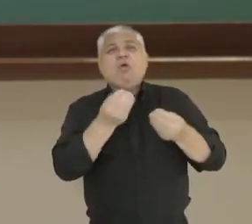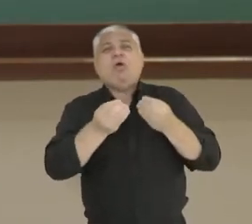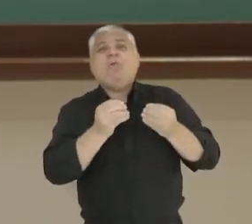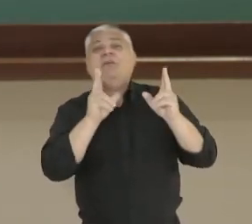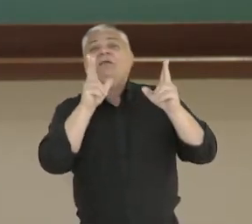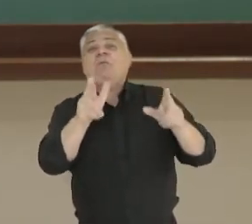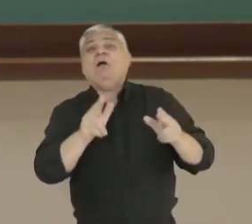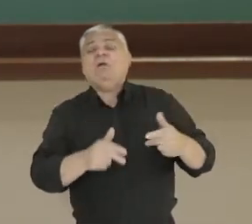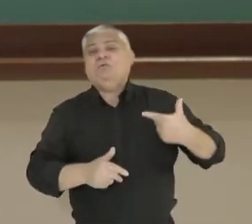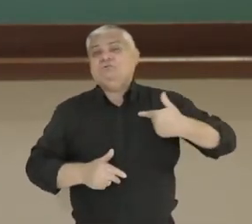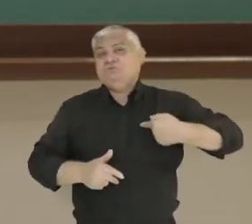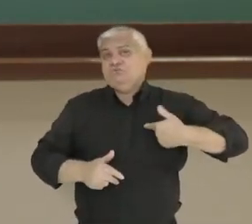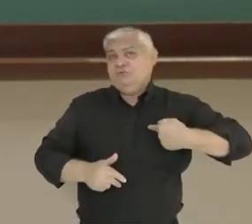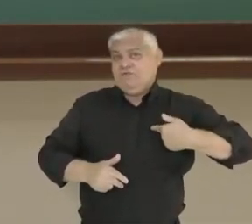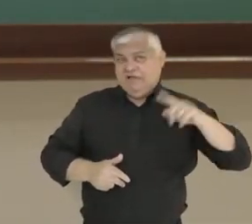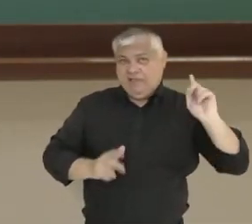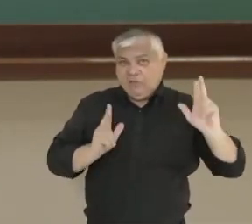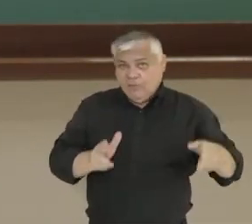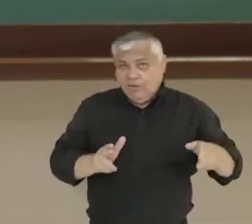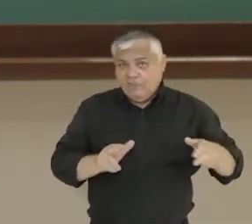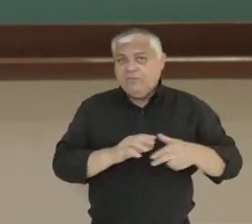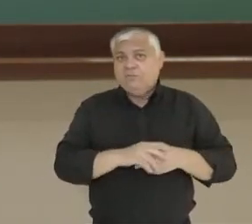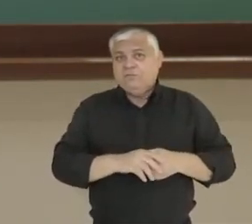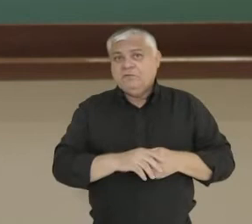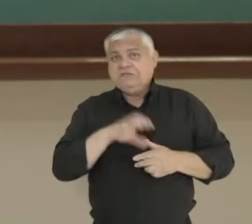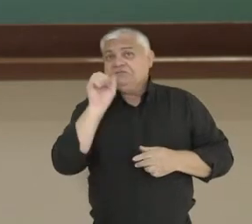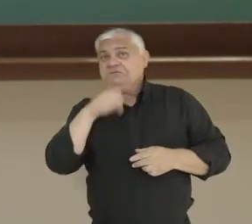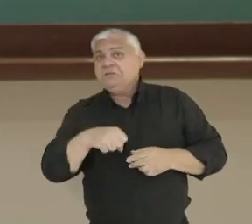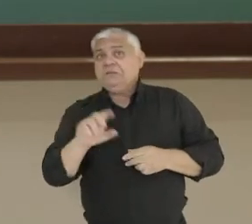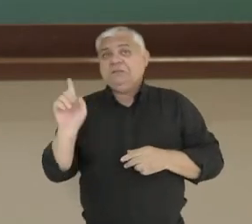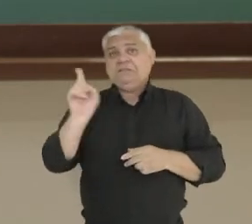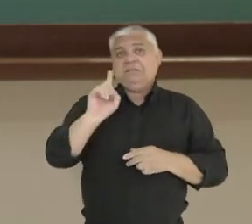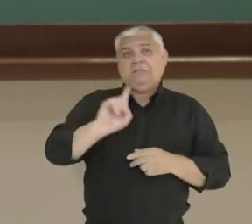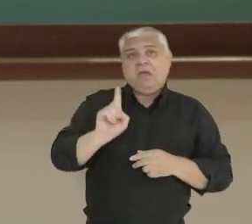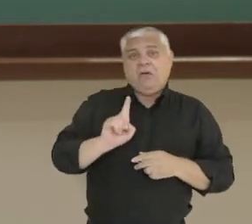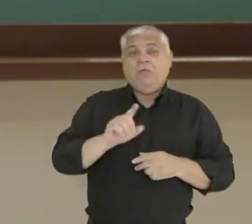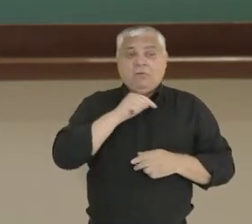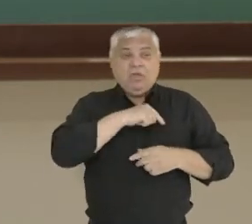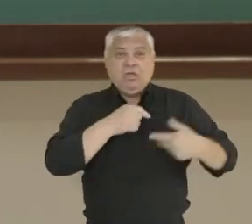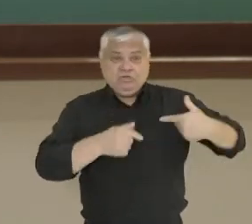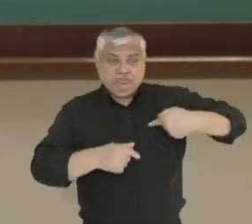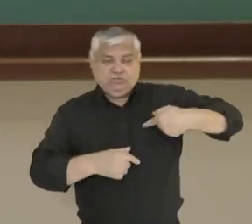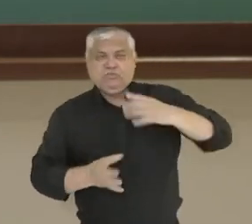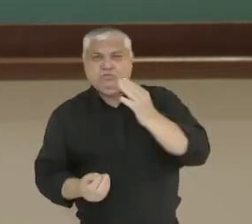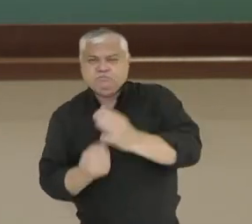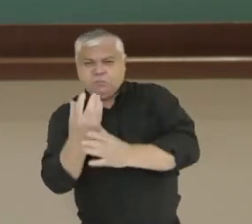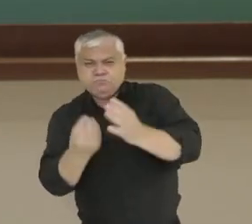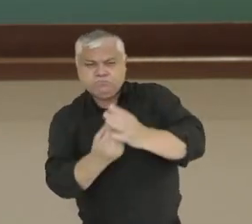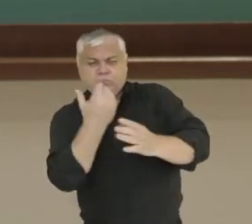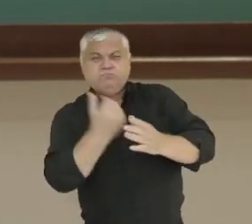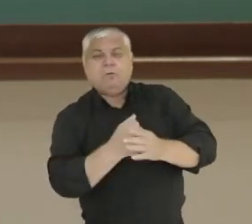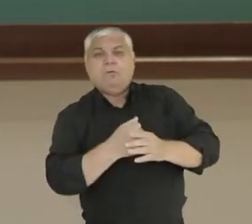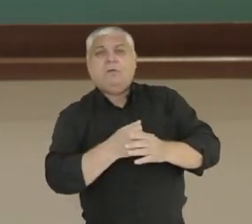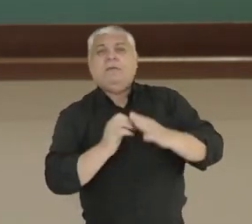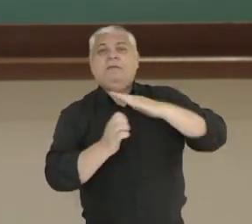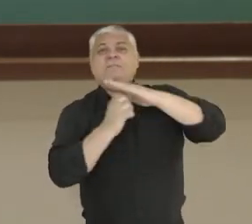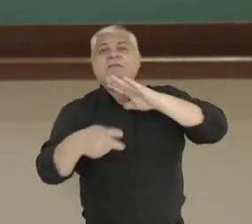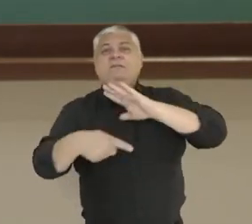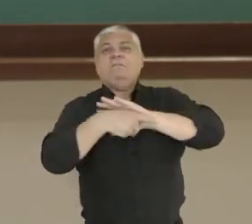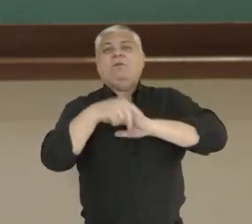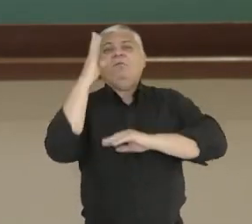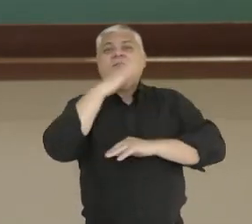projeto defendido por Getúlio Vargas, de construir empresas estatais como a Petrobras, como a